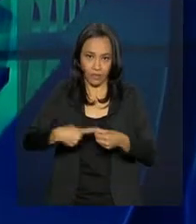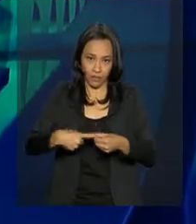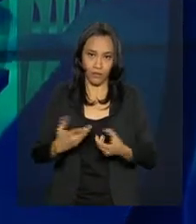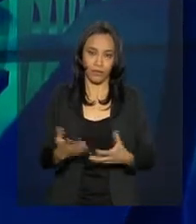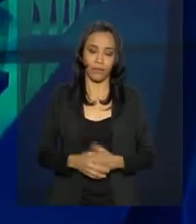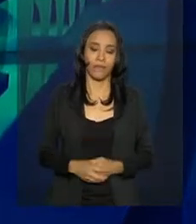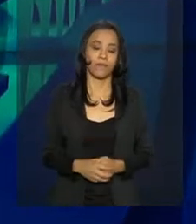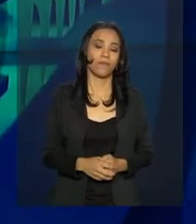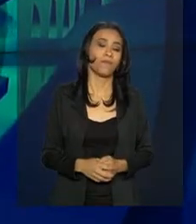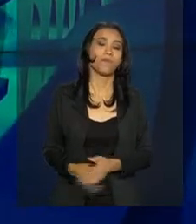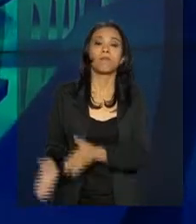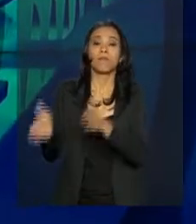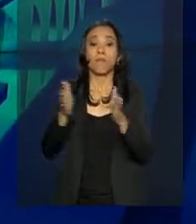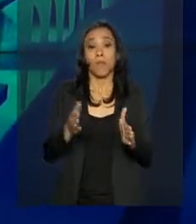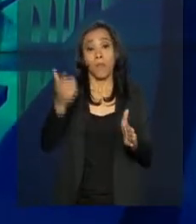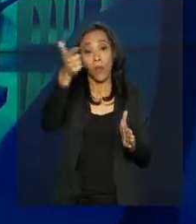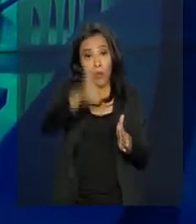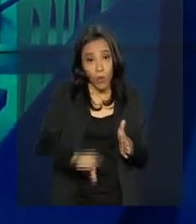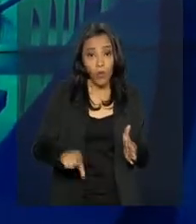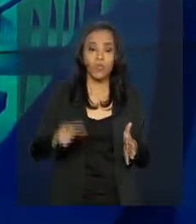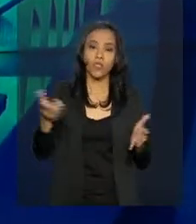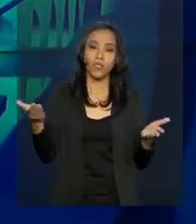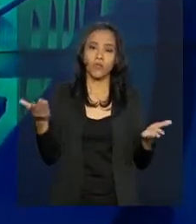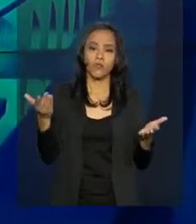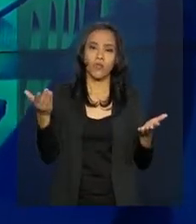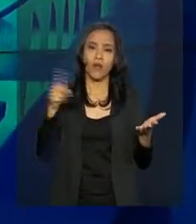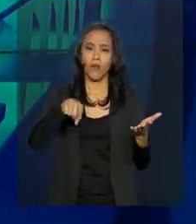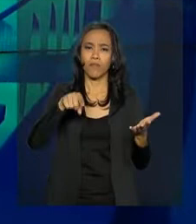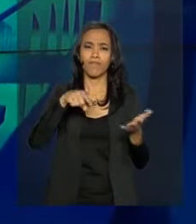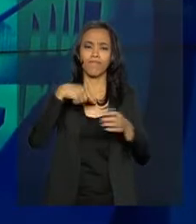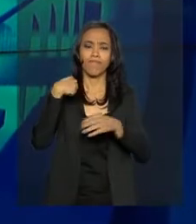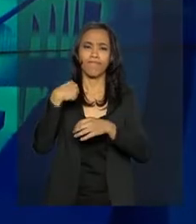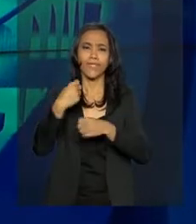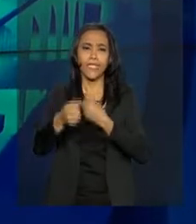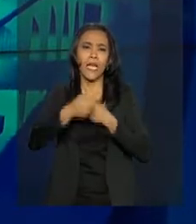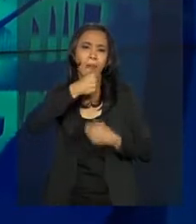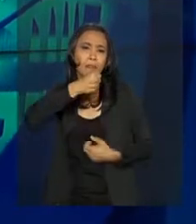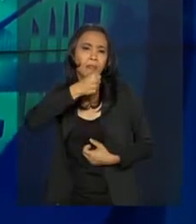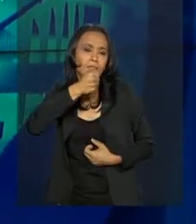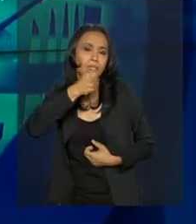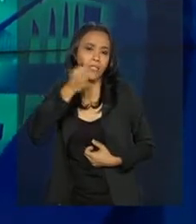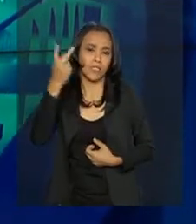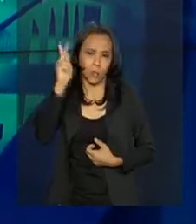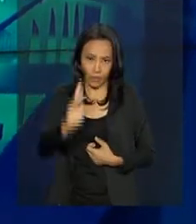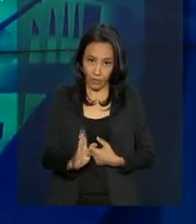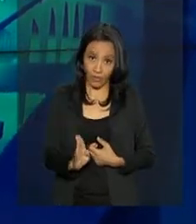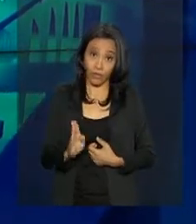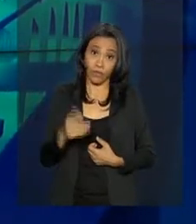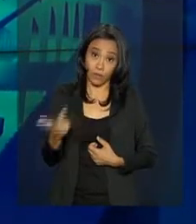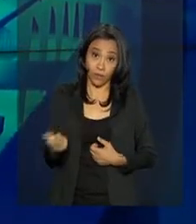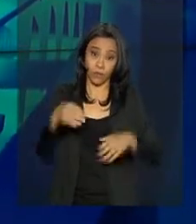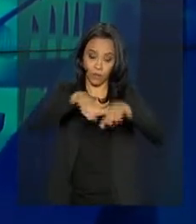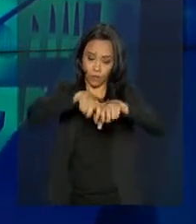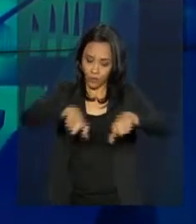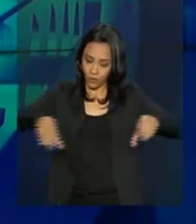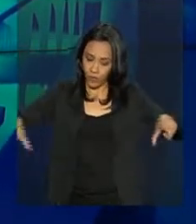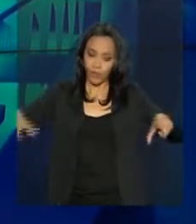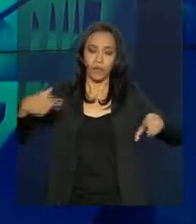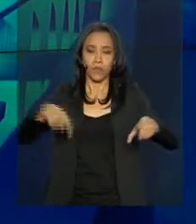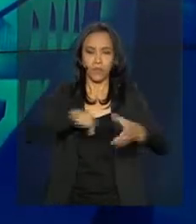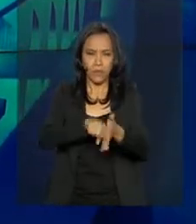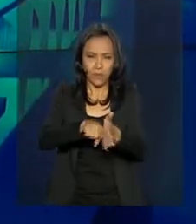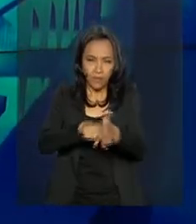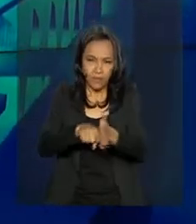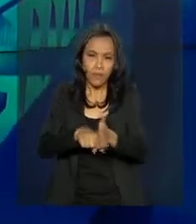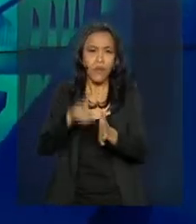Hoje, em mais uma reportagem especial sobre o trabalho do Brasil na Antártica, vamos conhecer os projetos desenvolvidos